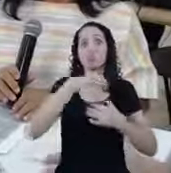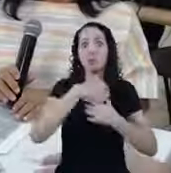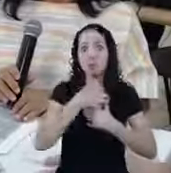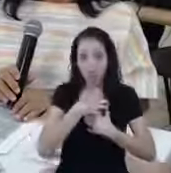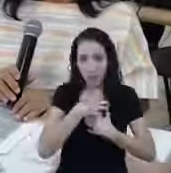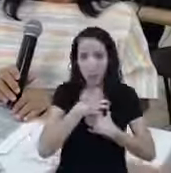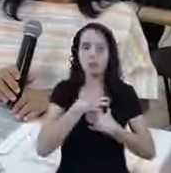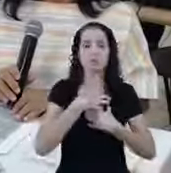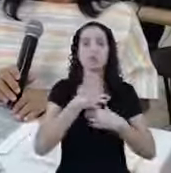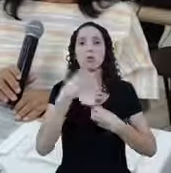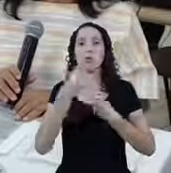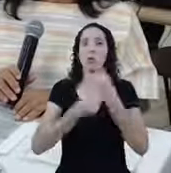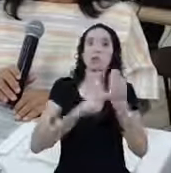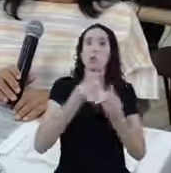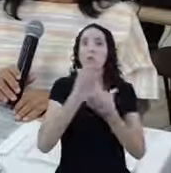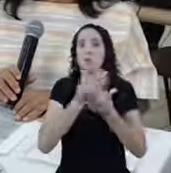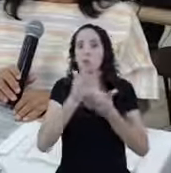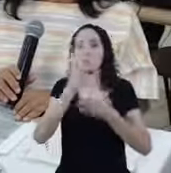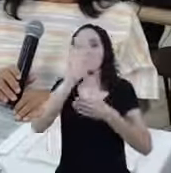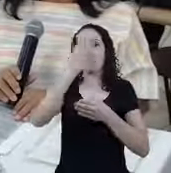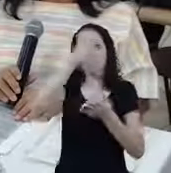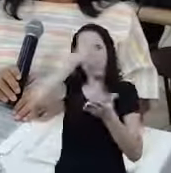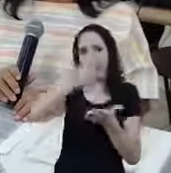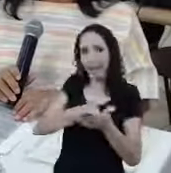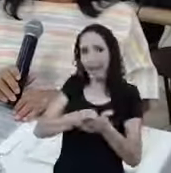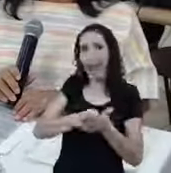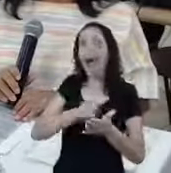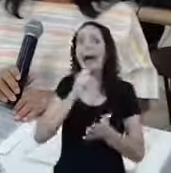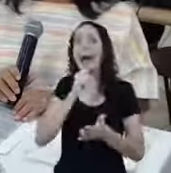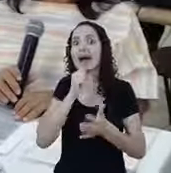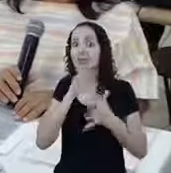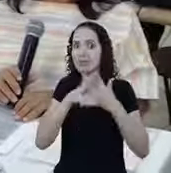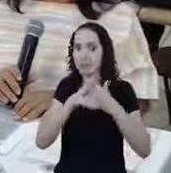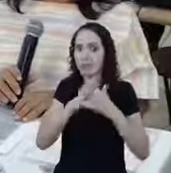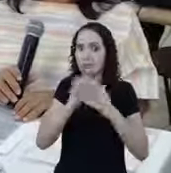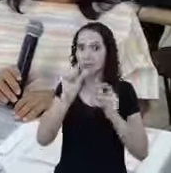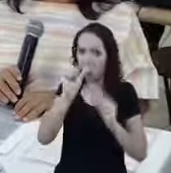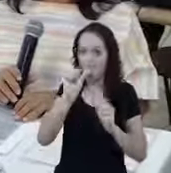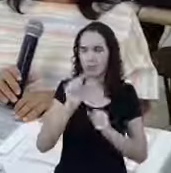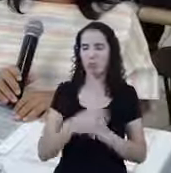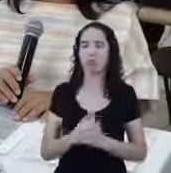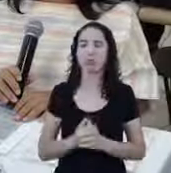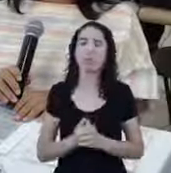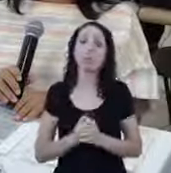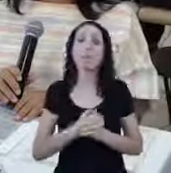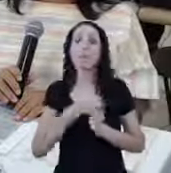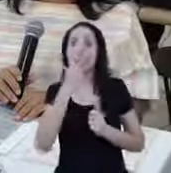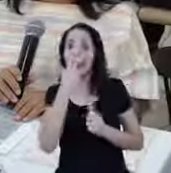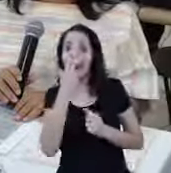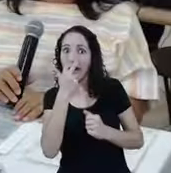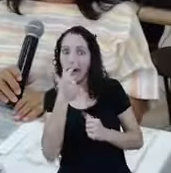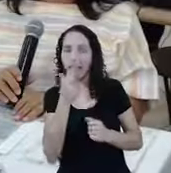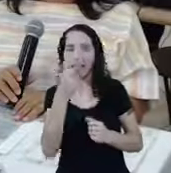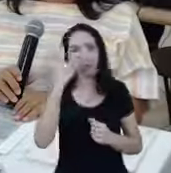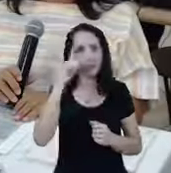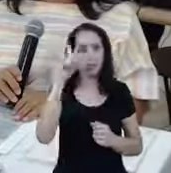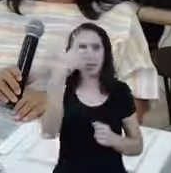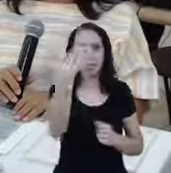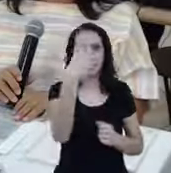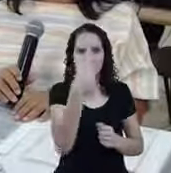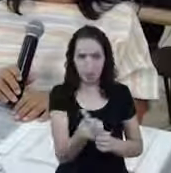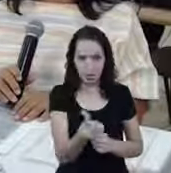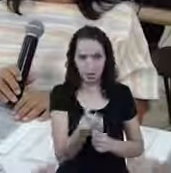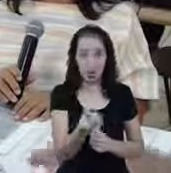ser A execução A execução ainda está Um pouco nebuloso A princípio A partir do dia 16 Logo no dia